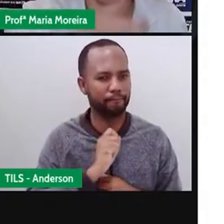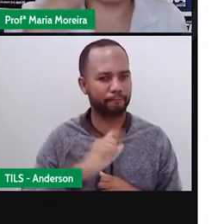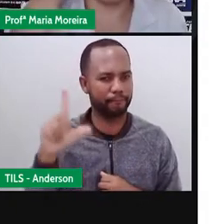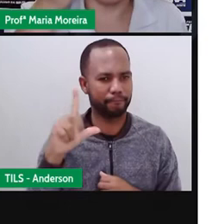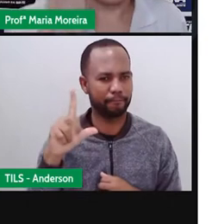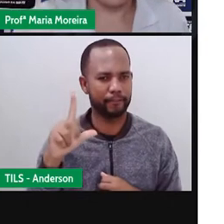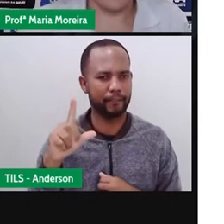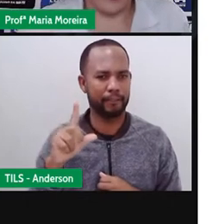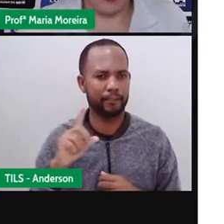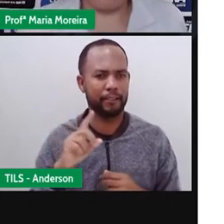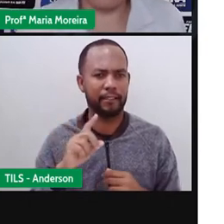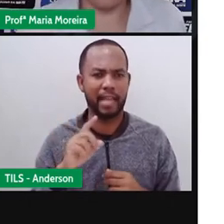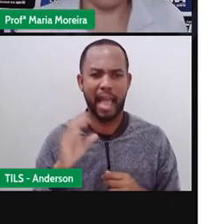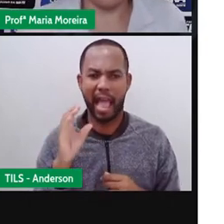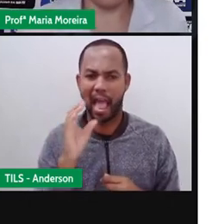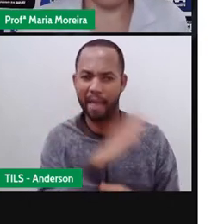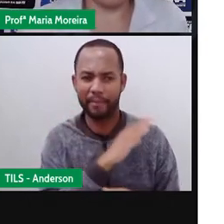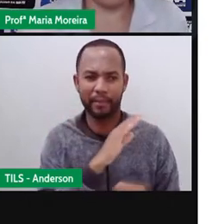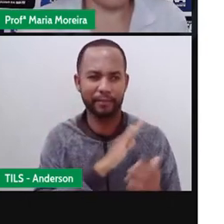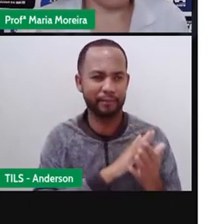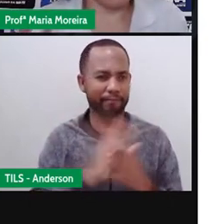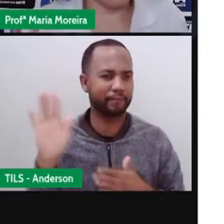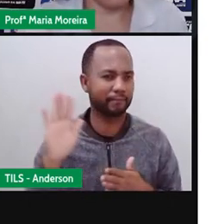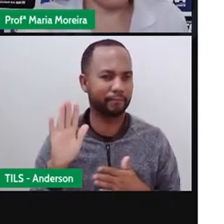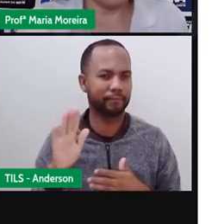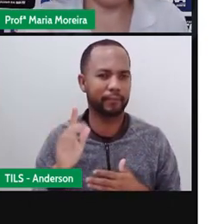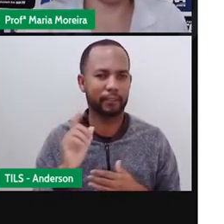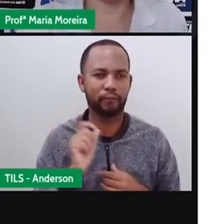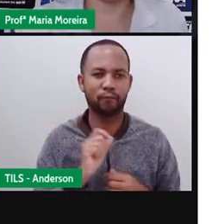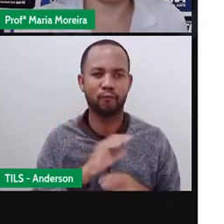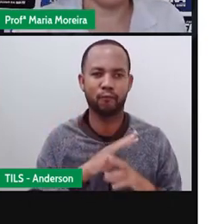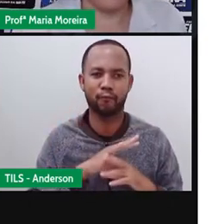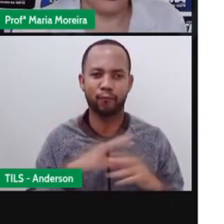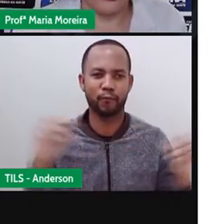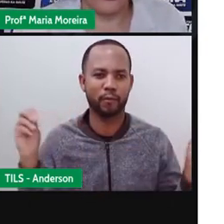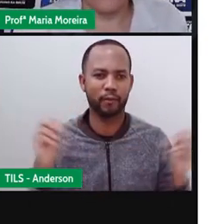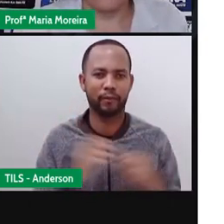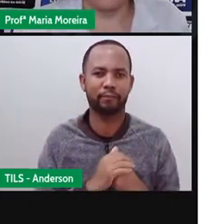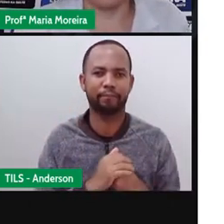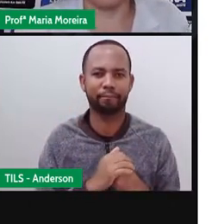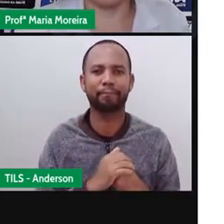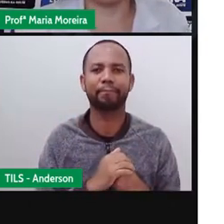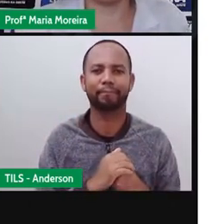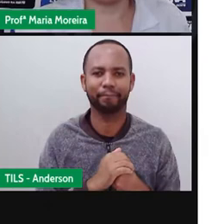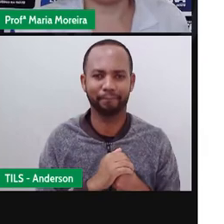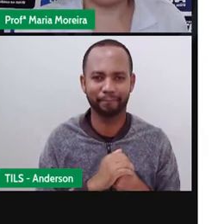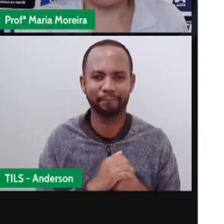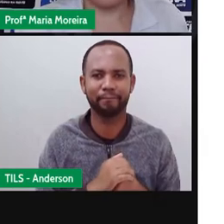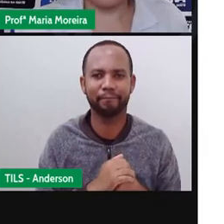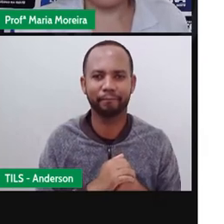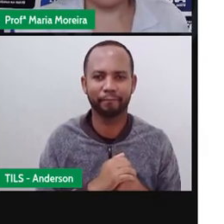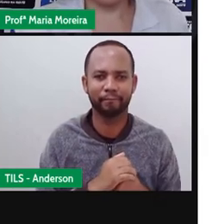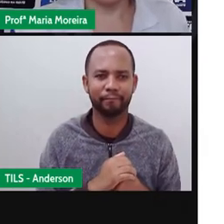raposa, ela é o quê? Rápida. Não é isso? acaba aí enrolando muita gente. Não é isso?